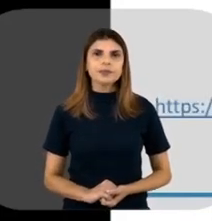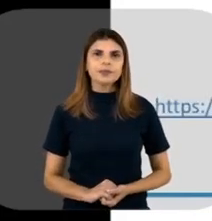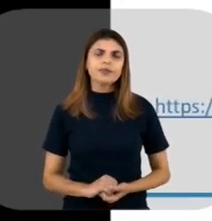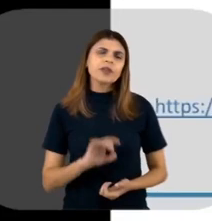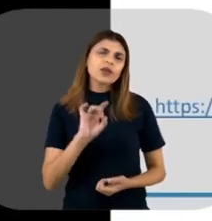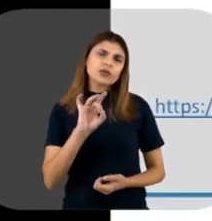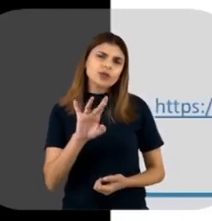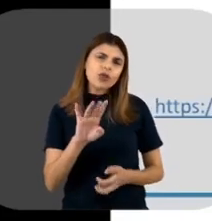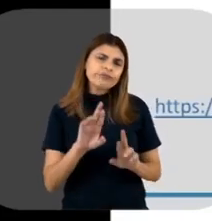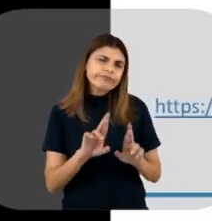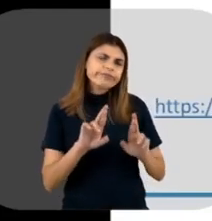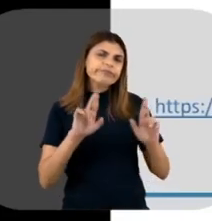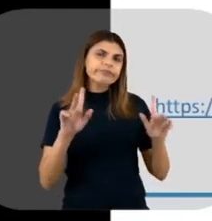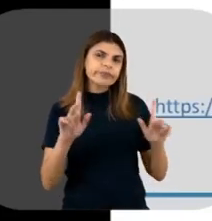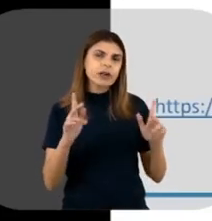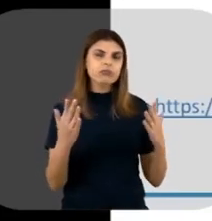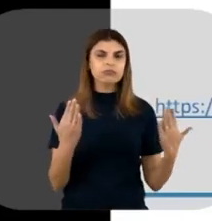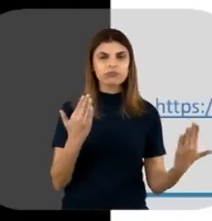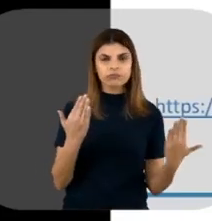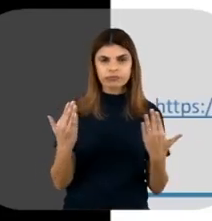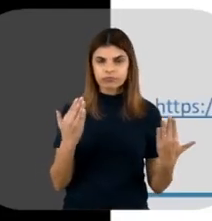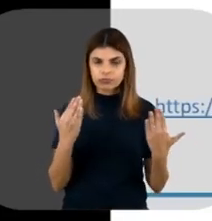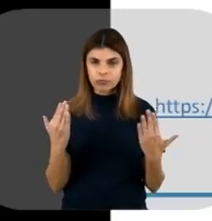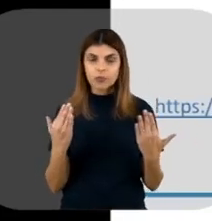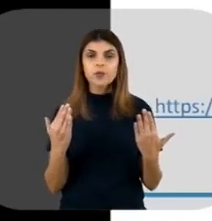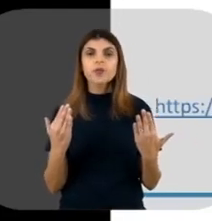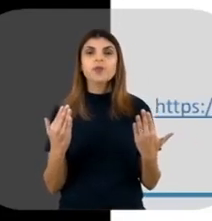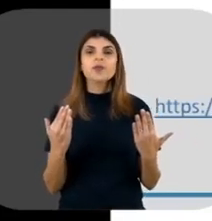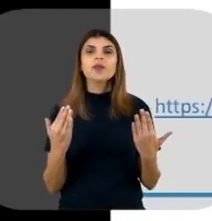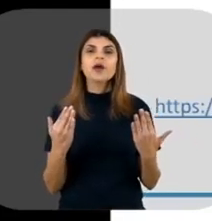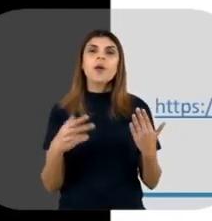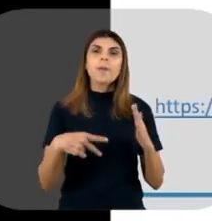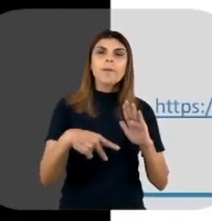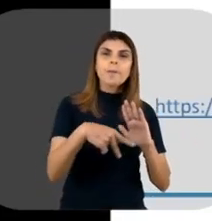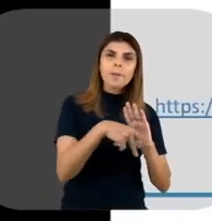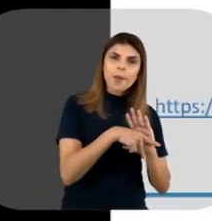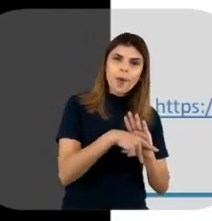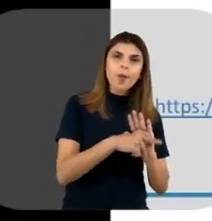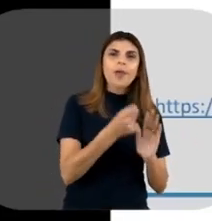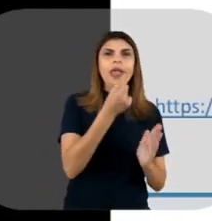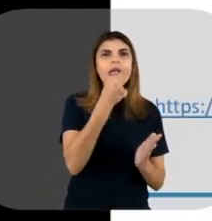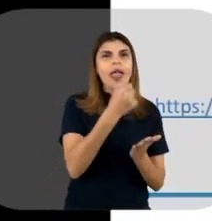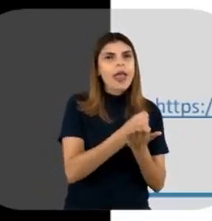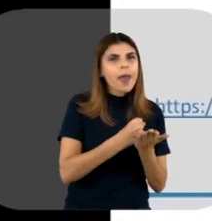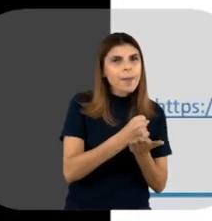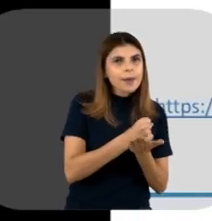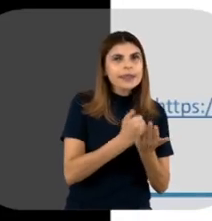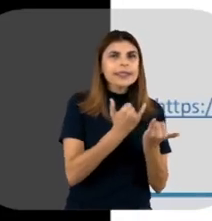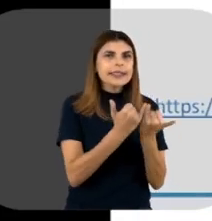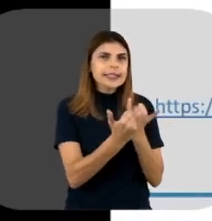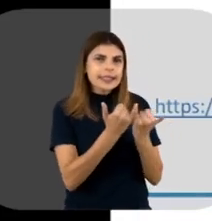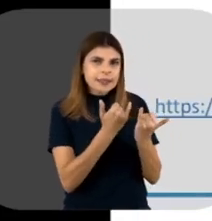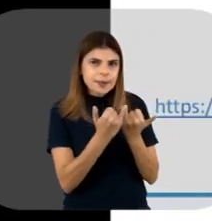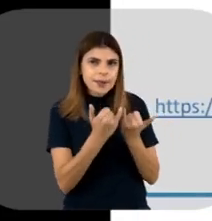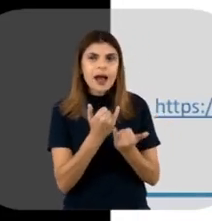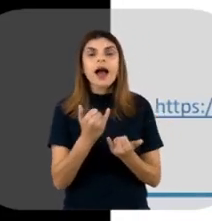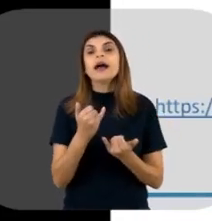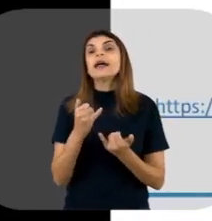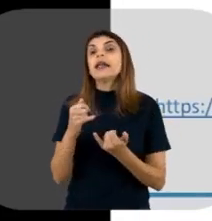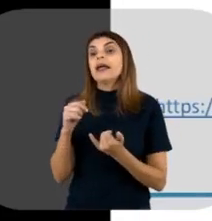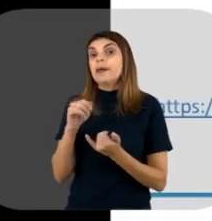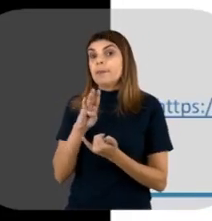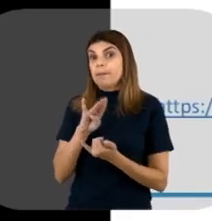Aí só para dar um diferencial entre as drogas, né? Entre alguns medicamentos e esses